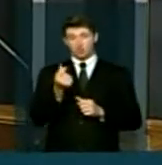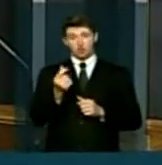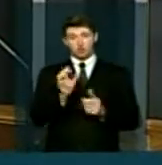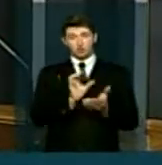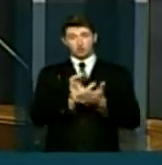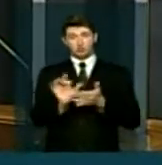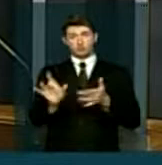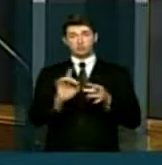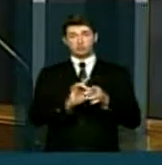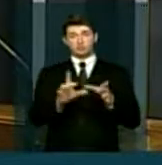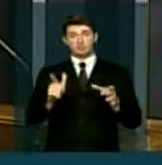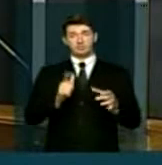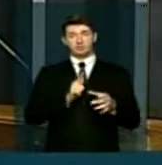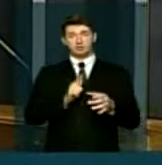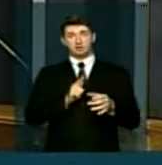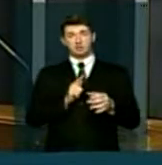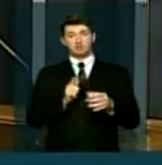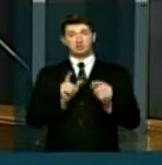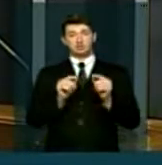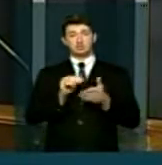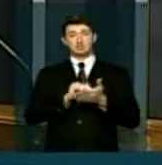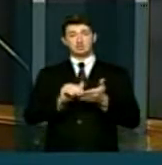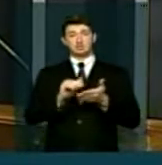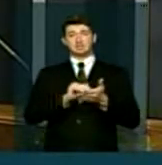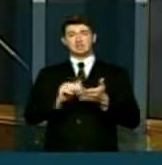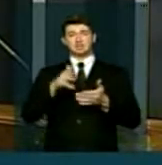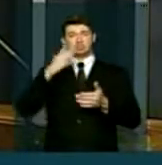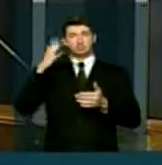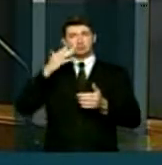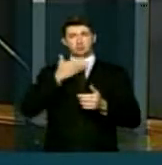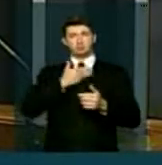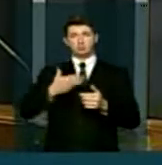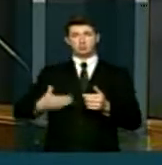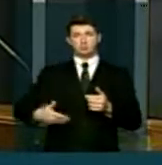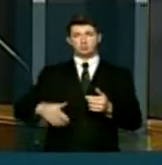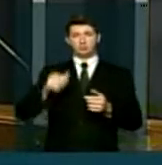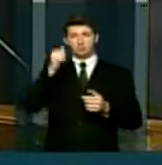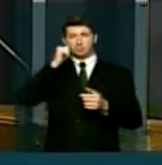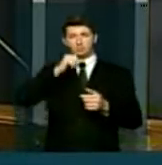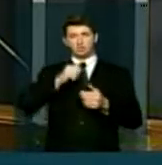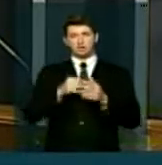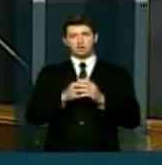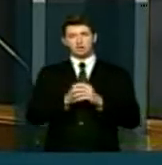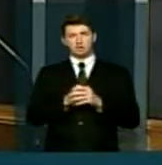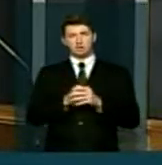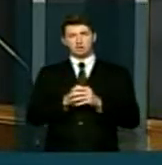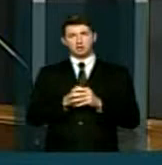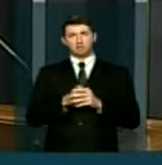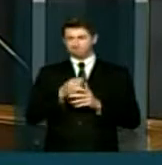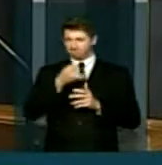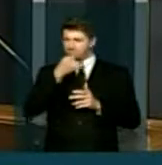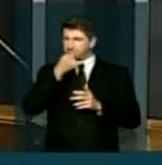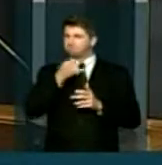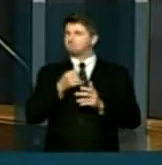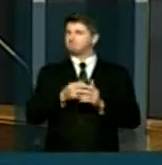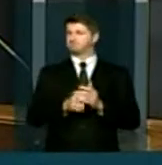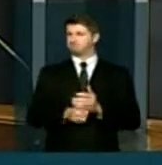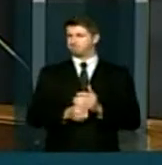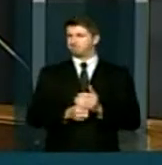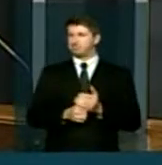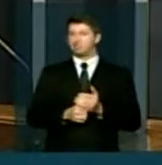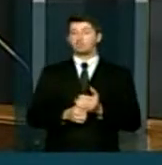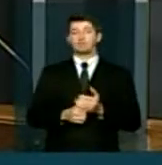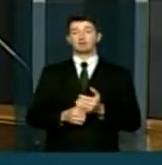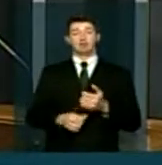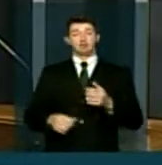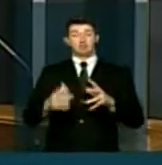disponíveis para a Secretaria de Políticas Públicas para as Mulheres. Lamentavelmente, a